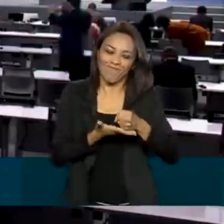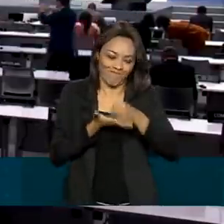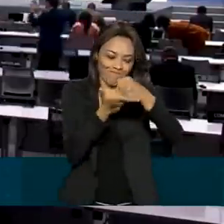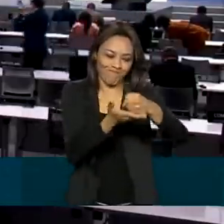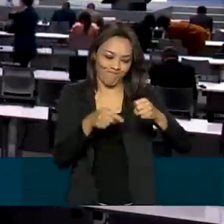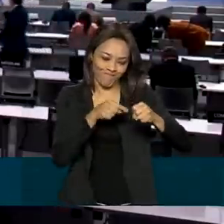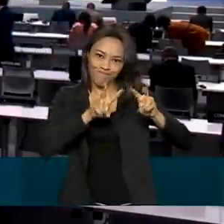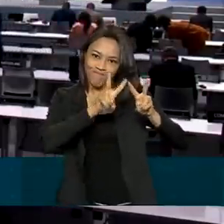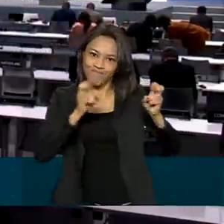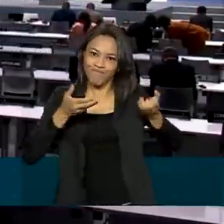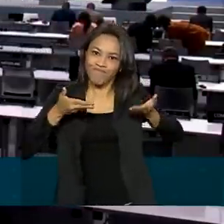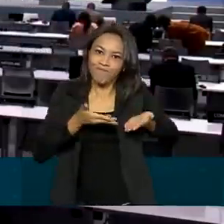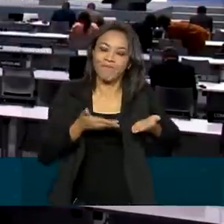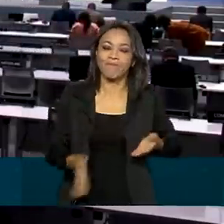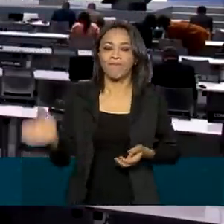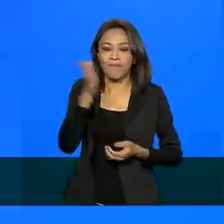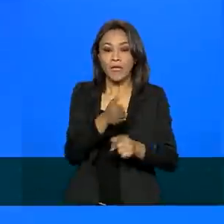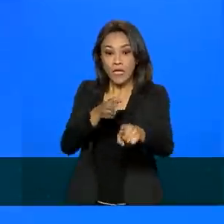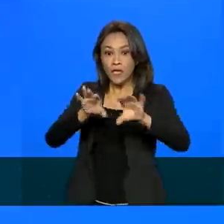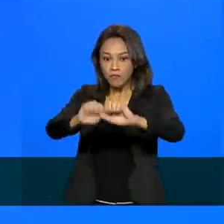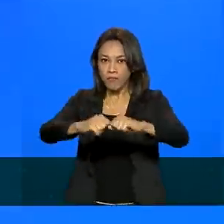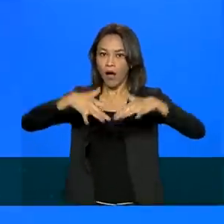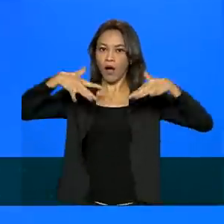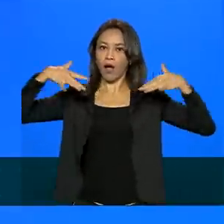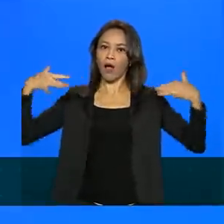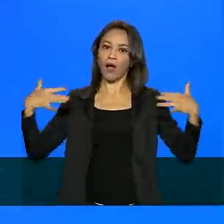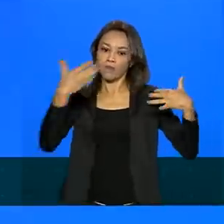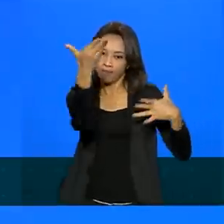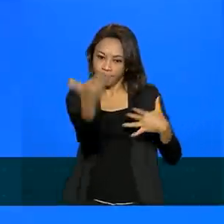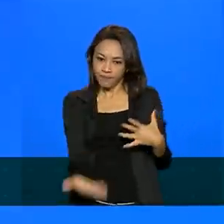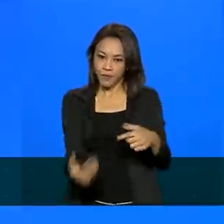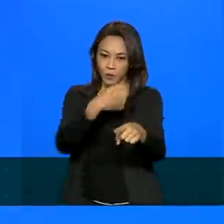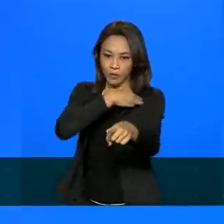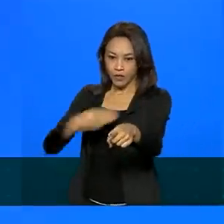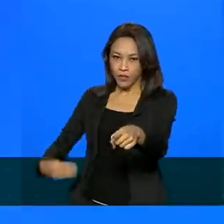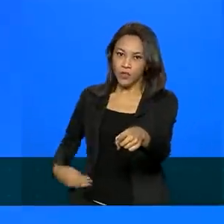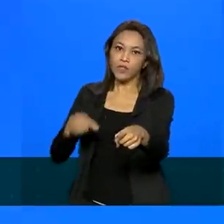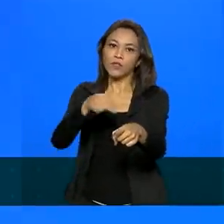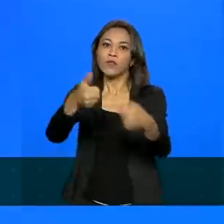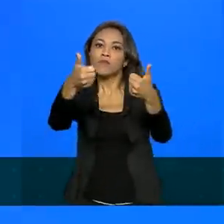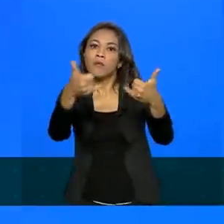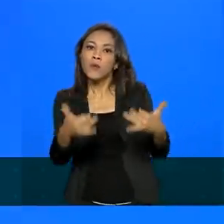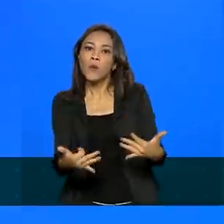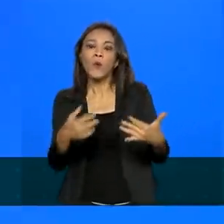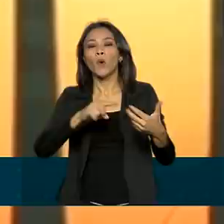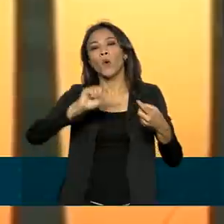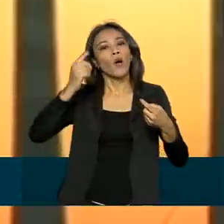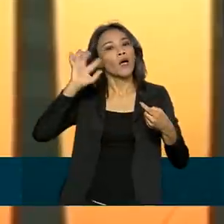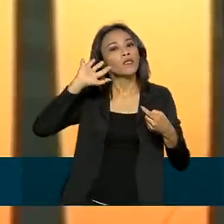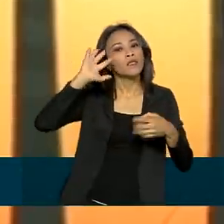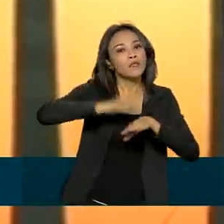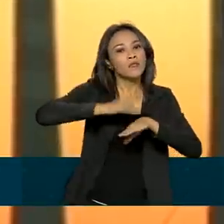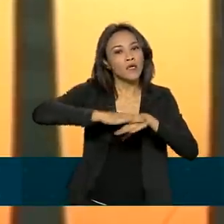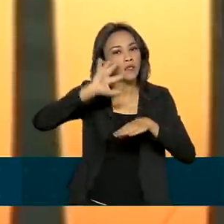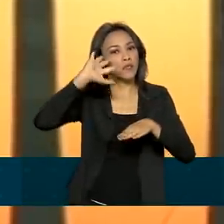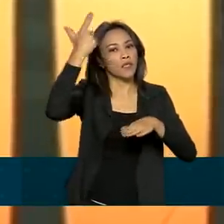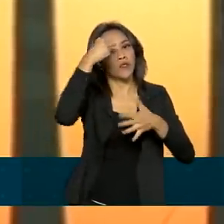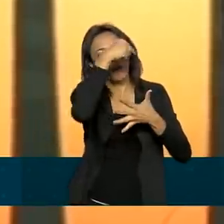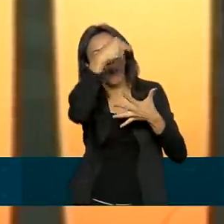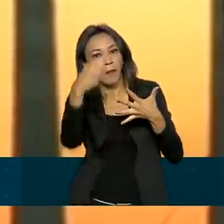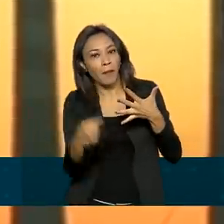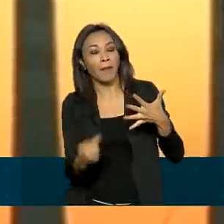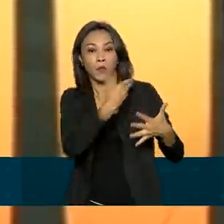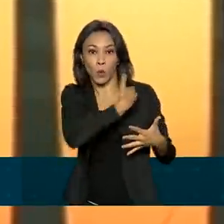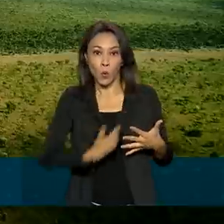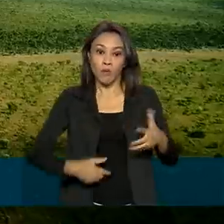Na sessão plenária da COP26, o ministro do Meio Ambiente apresentou medidas tomadas pelo governo brasileiro para reduzir as emissões de